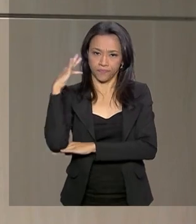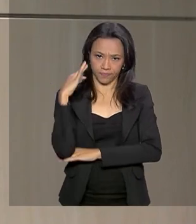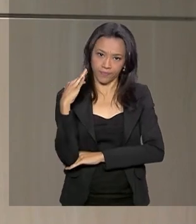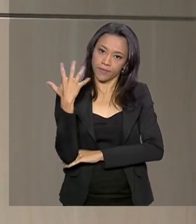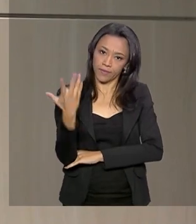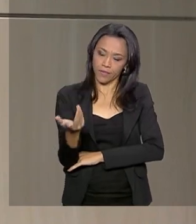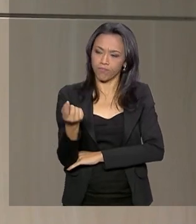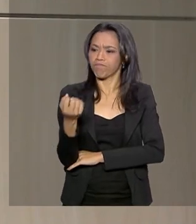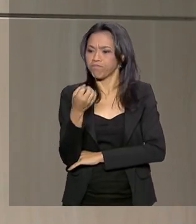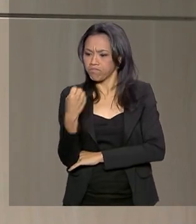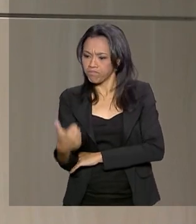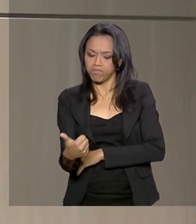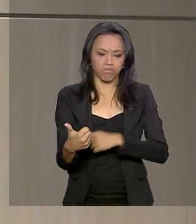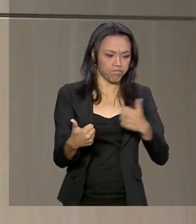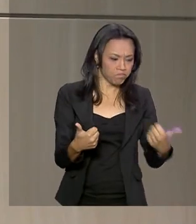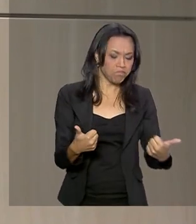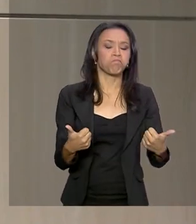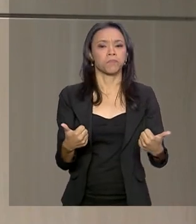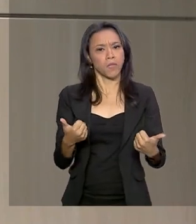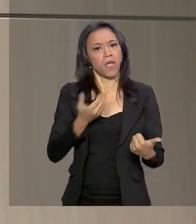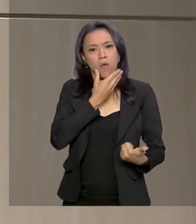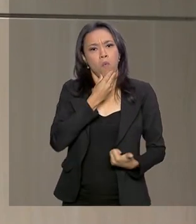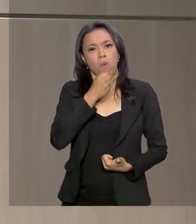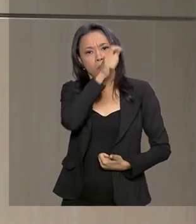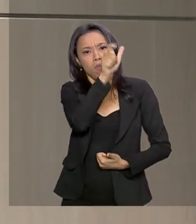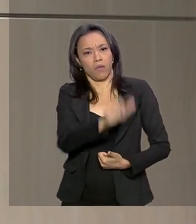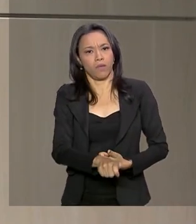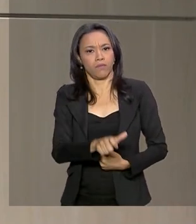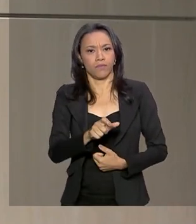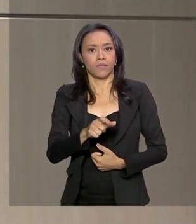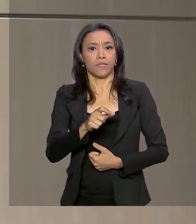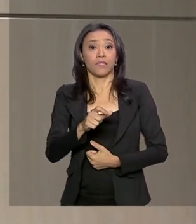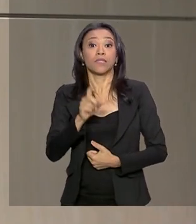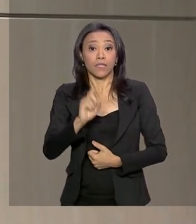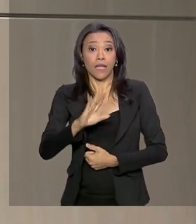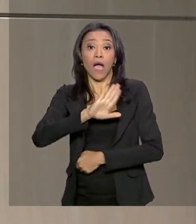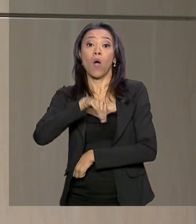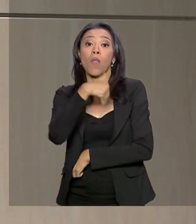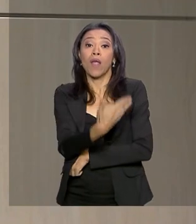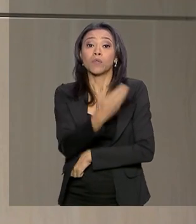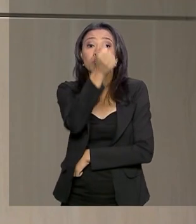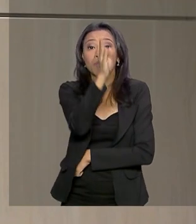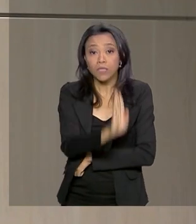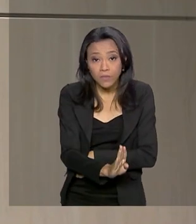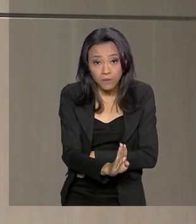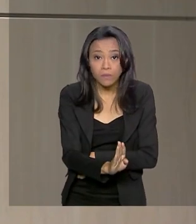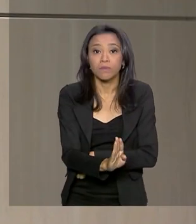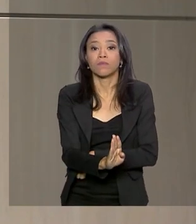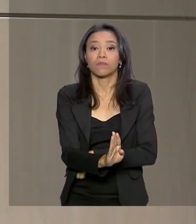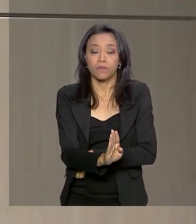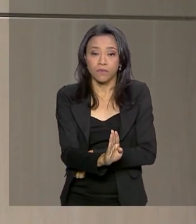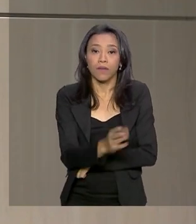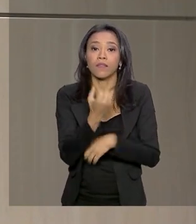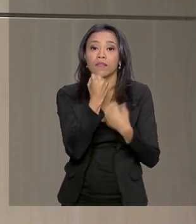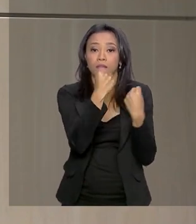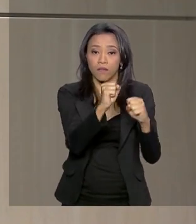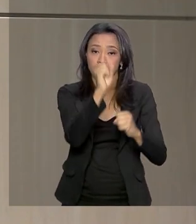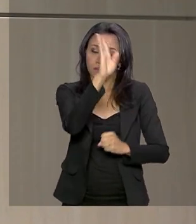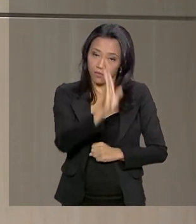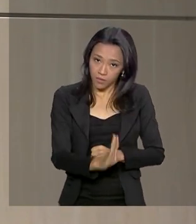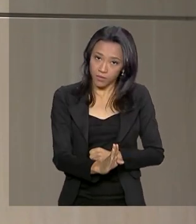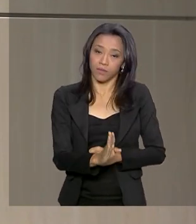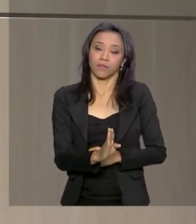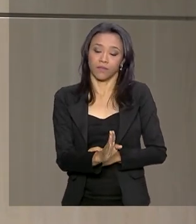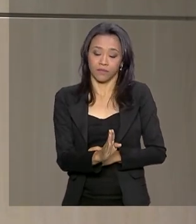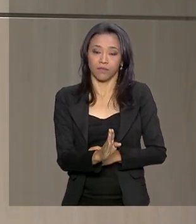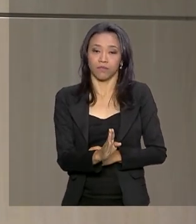Então é um homem que estará, não digo ao nosso lado, ao lado do Brasil, nas questões afeta a